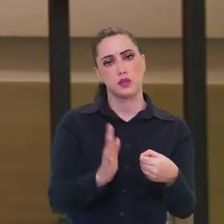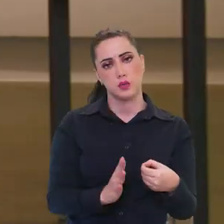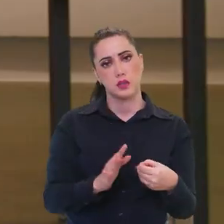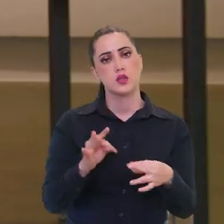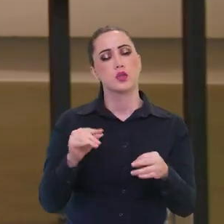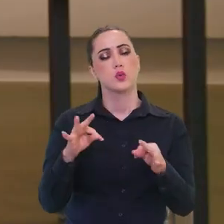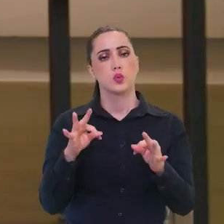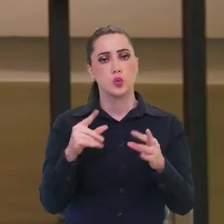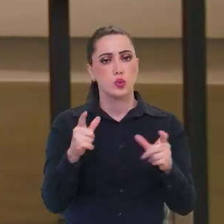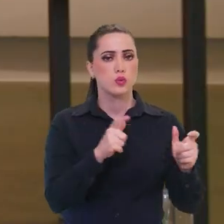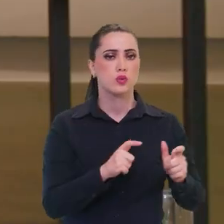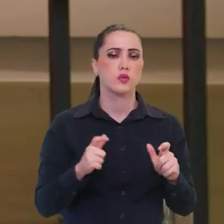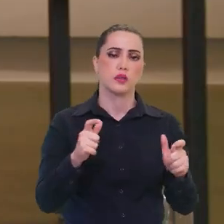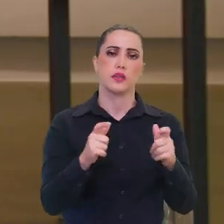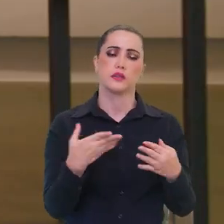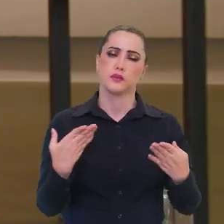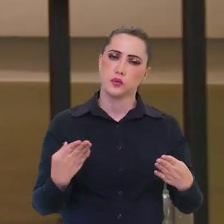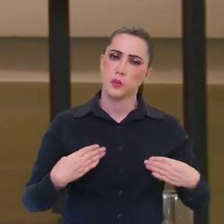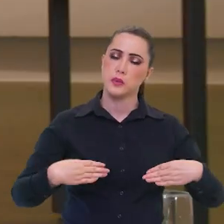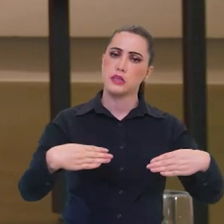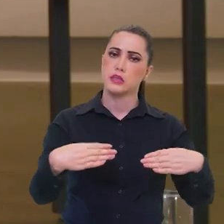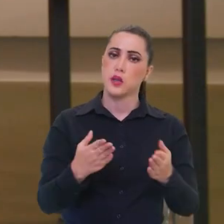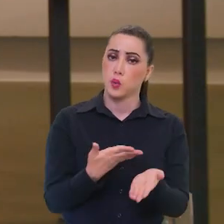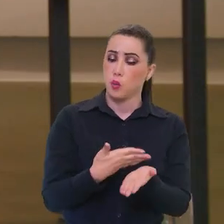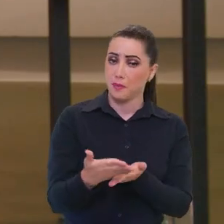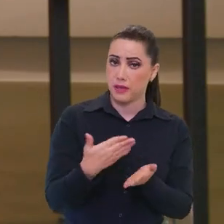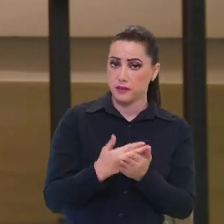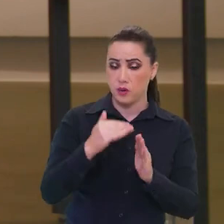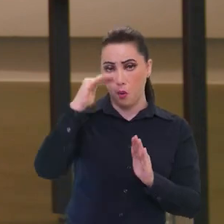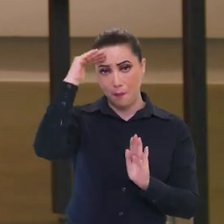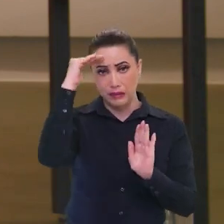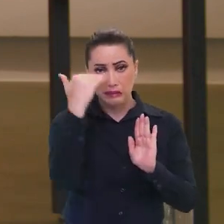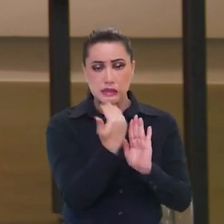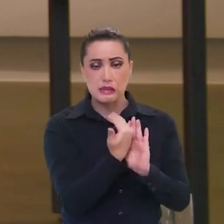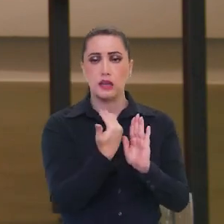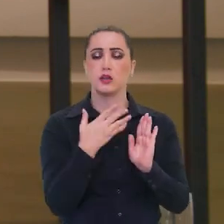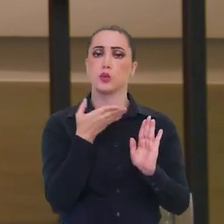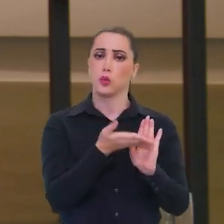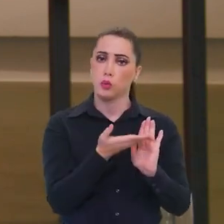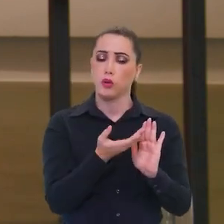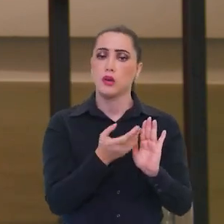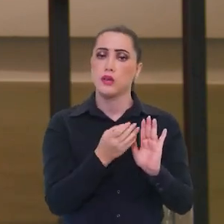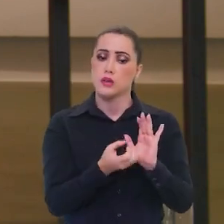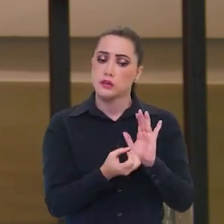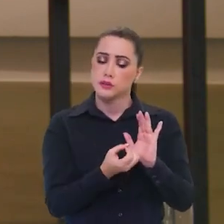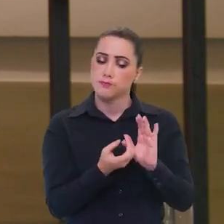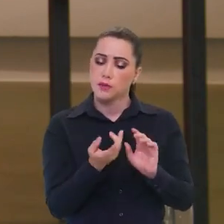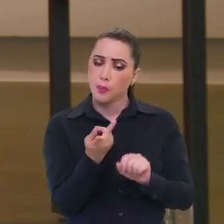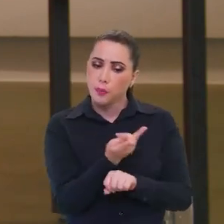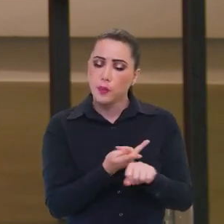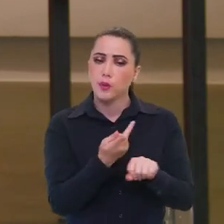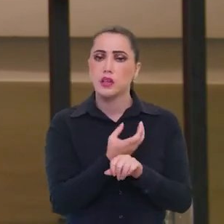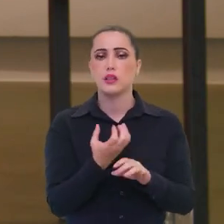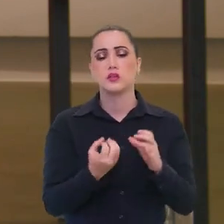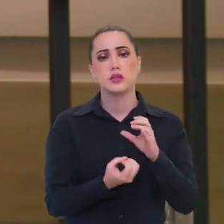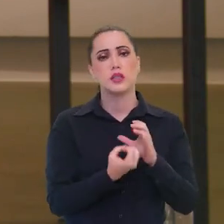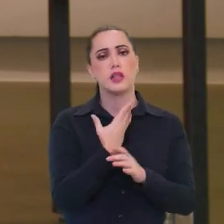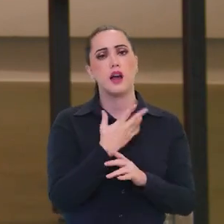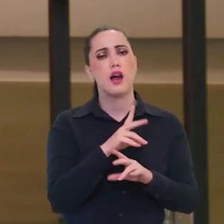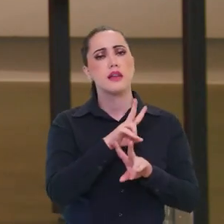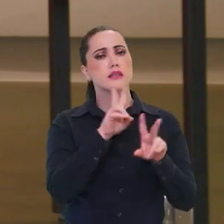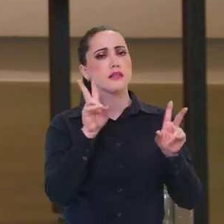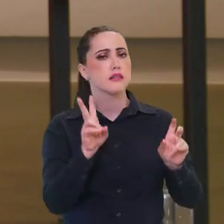Então, aí já o Ministério começa cumprindo com essa... buscando criar uma...